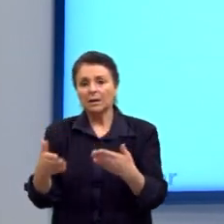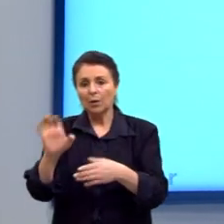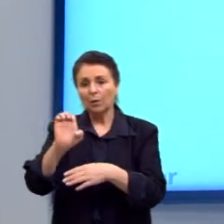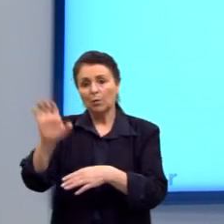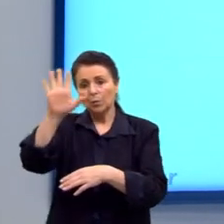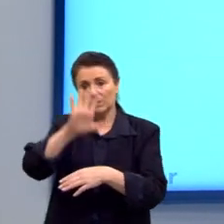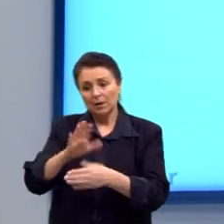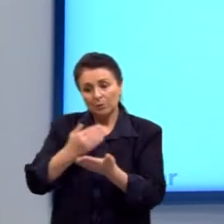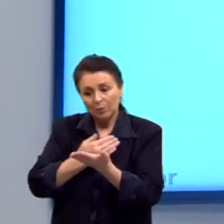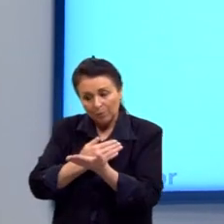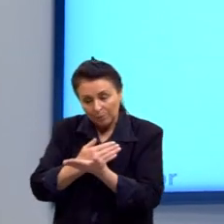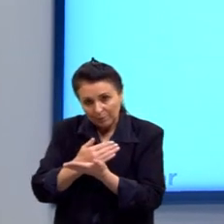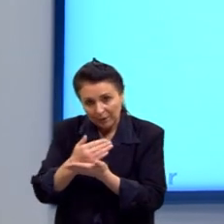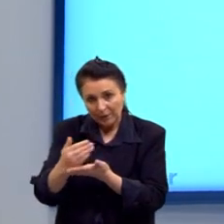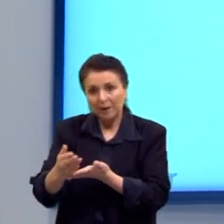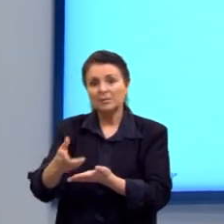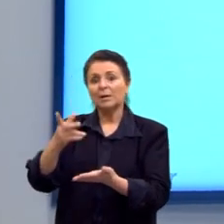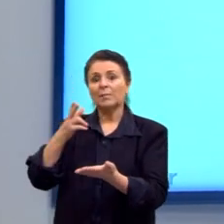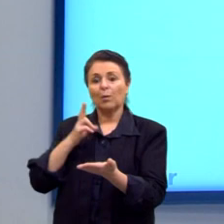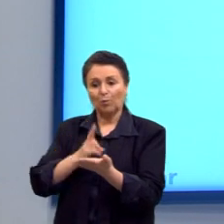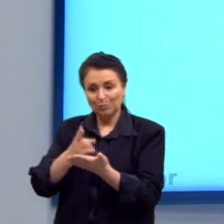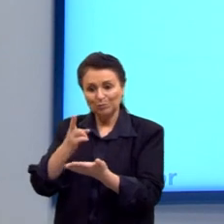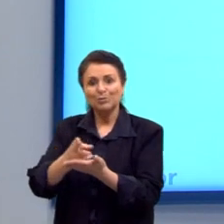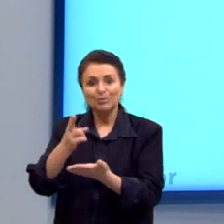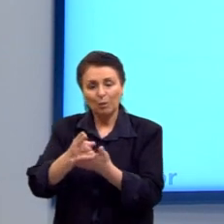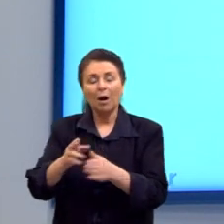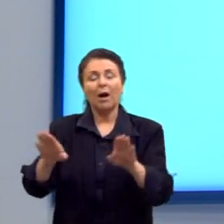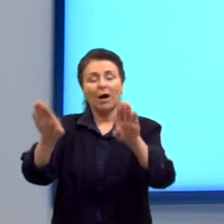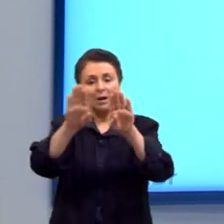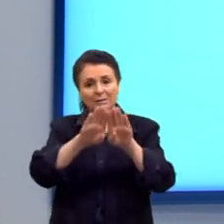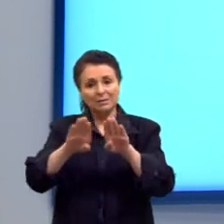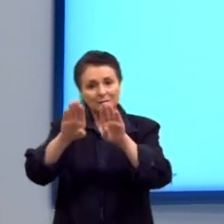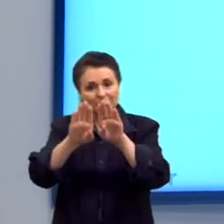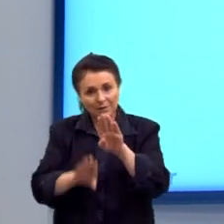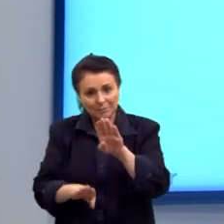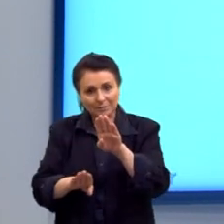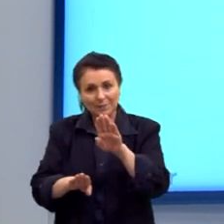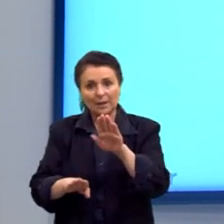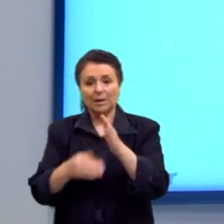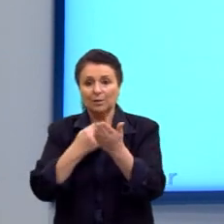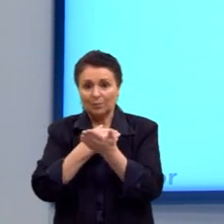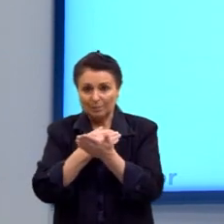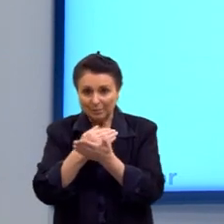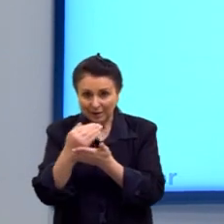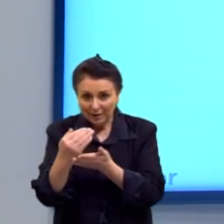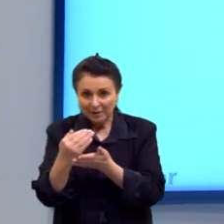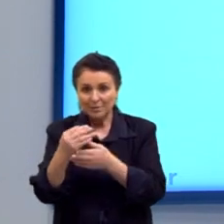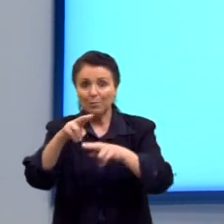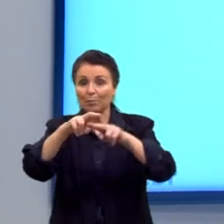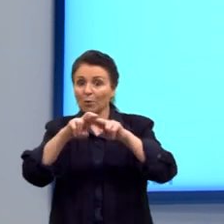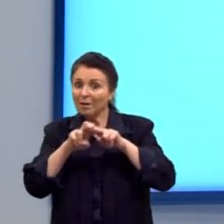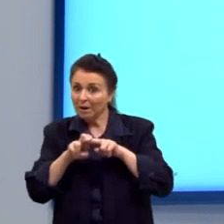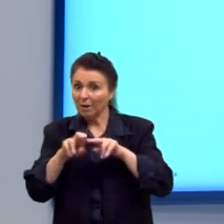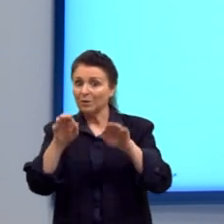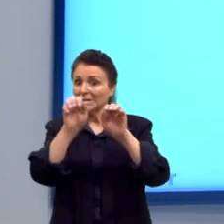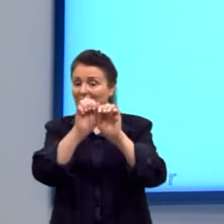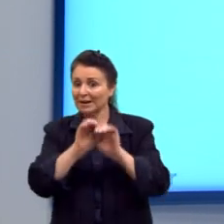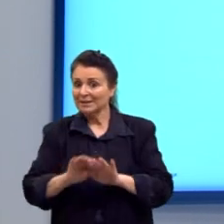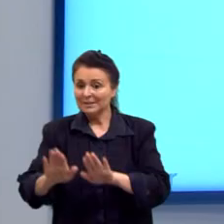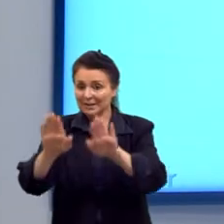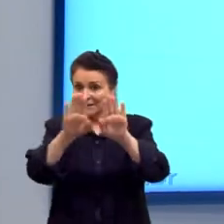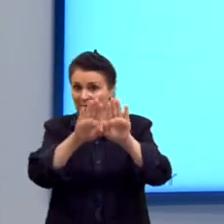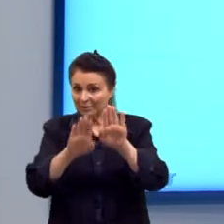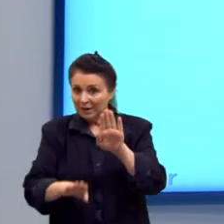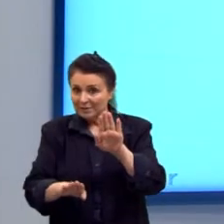desigualdades para manter as desigualdades, segundo Marx. Porque o que, segundo Marx, Estado é? Ele mantém